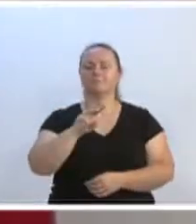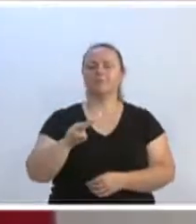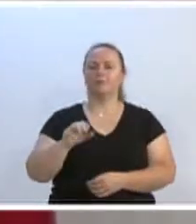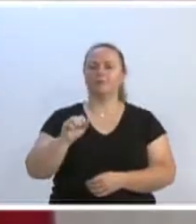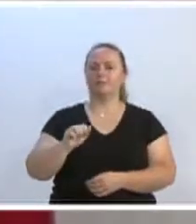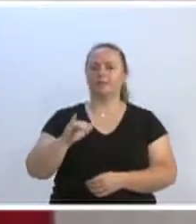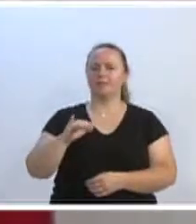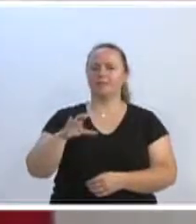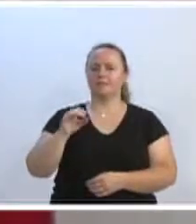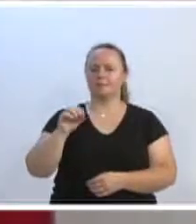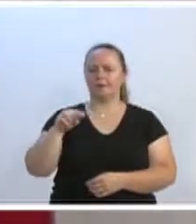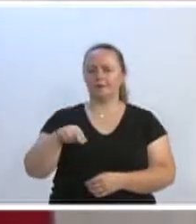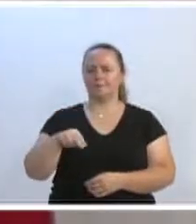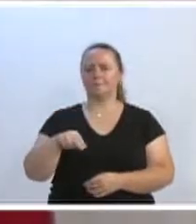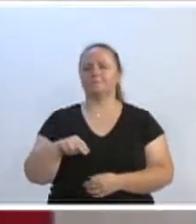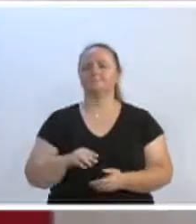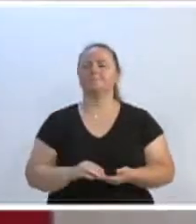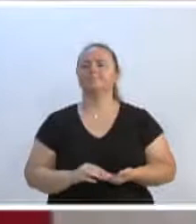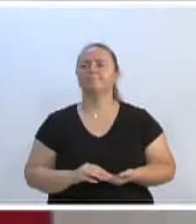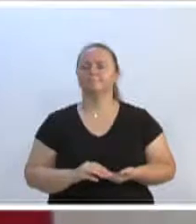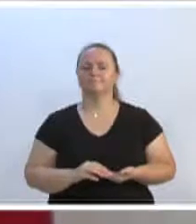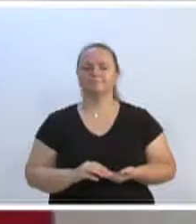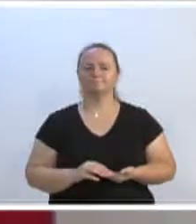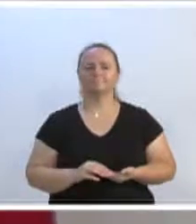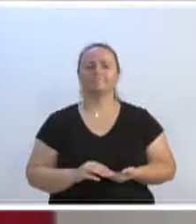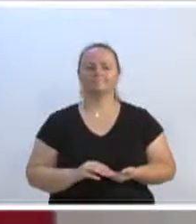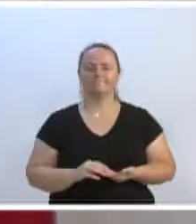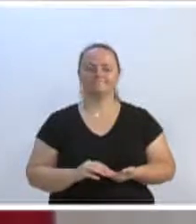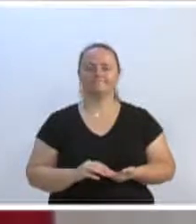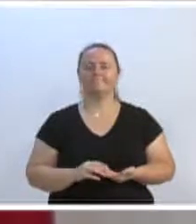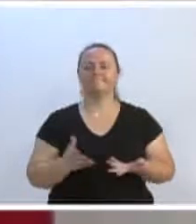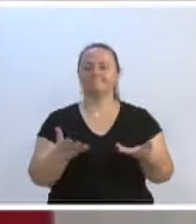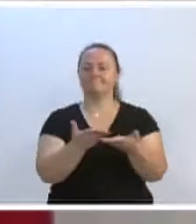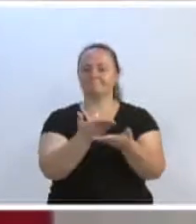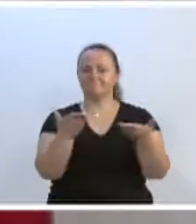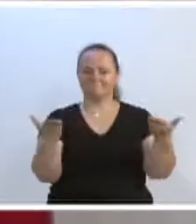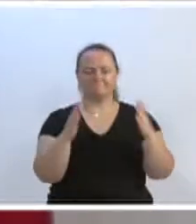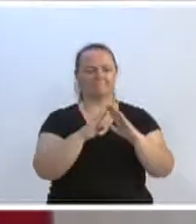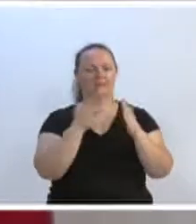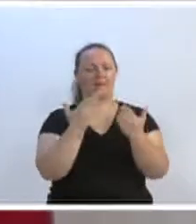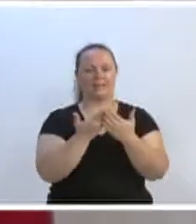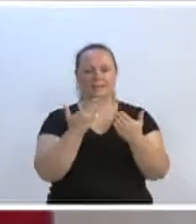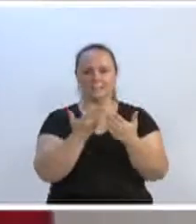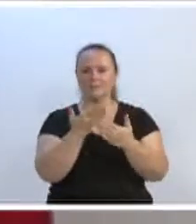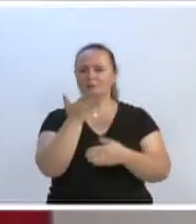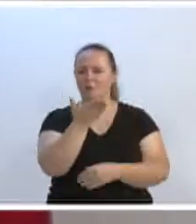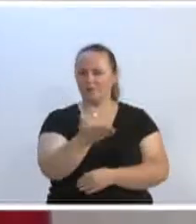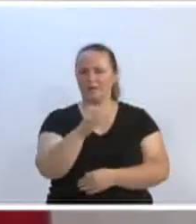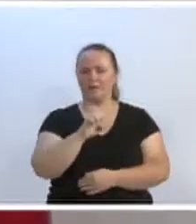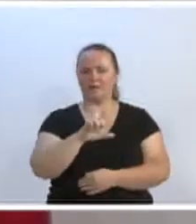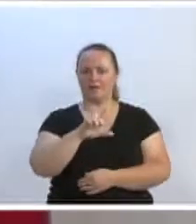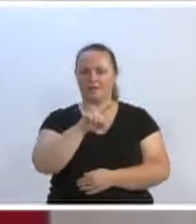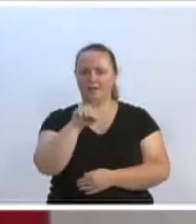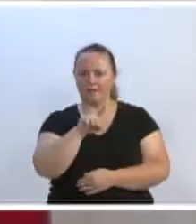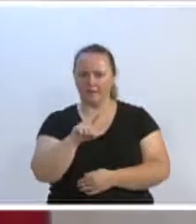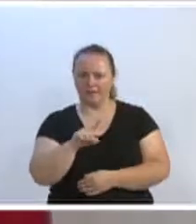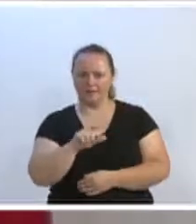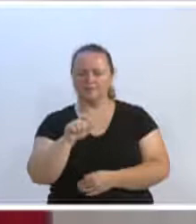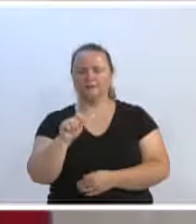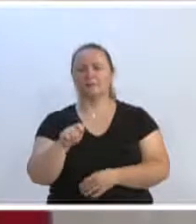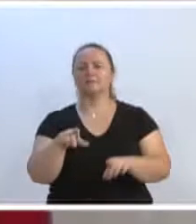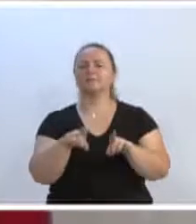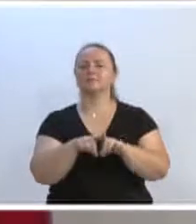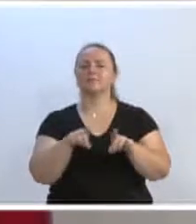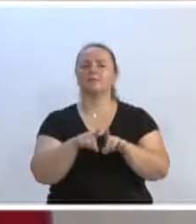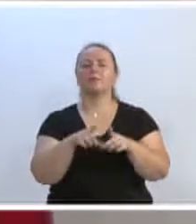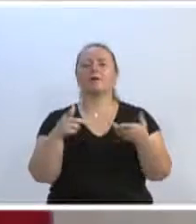nos acompanha, cumprimentar os alunos da nossa querida escola Elza Pacheco. Aqui eu quero fazer uma referência também a todos os outros